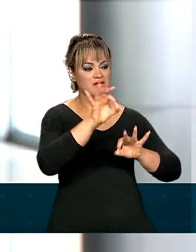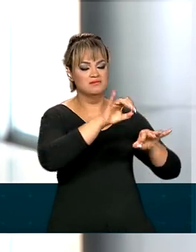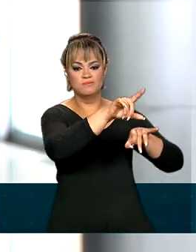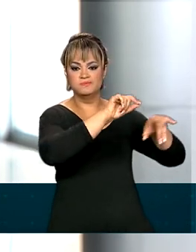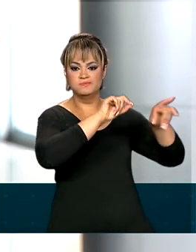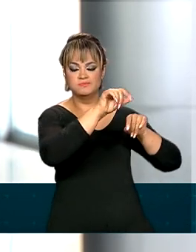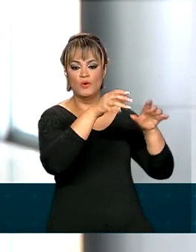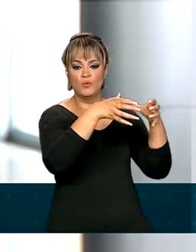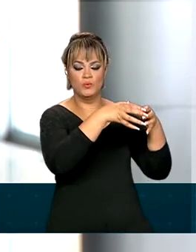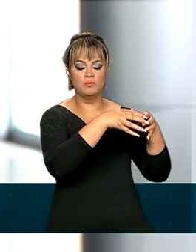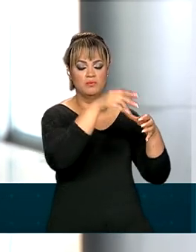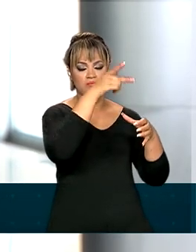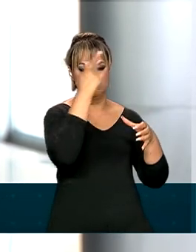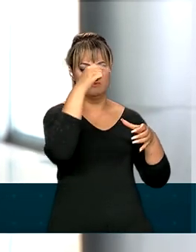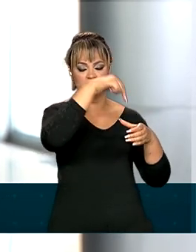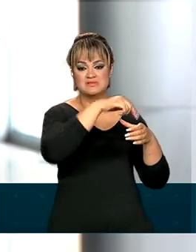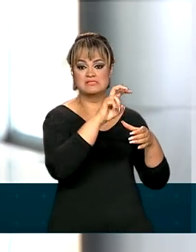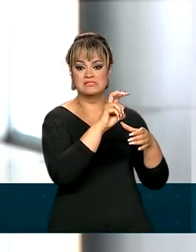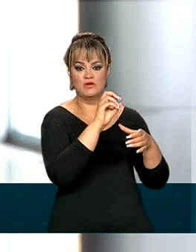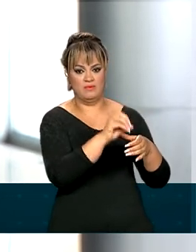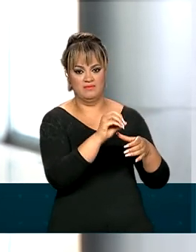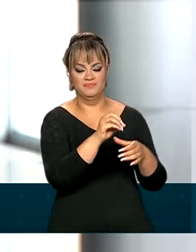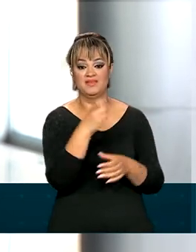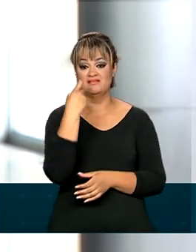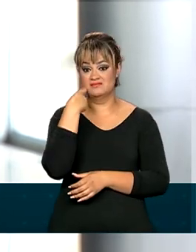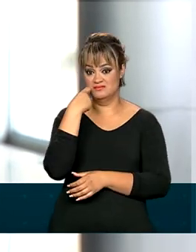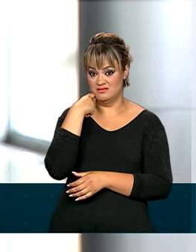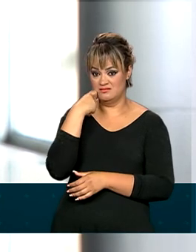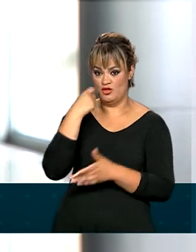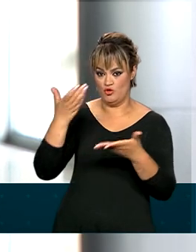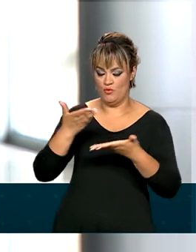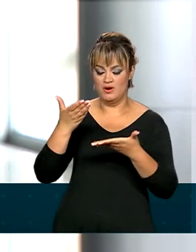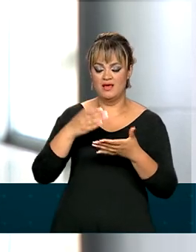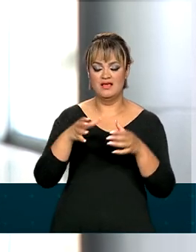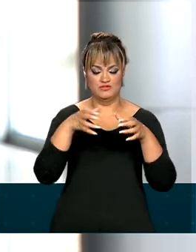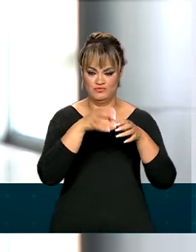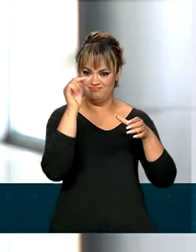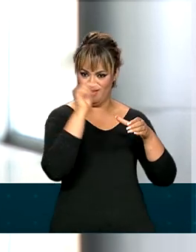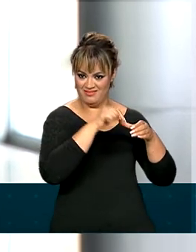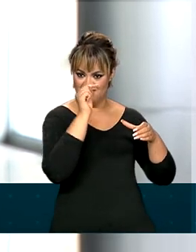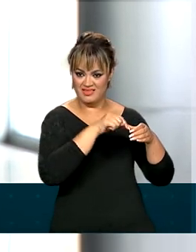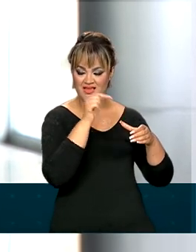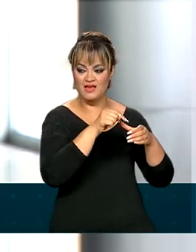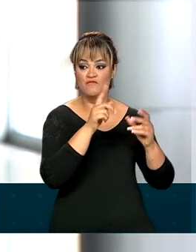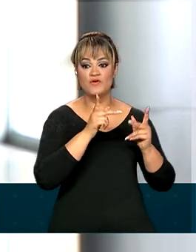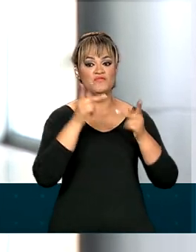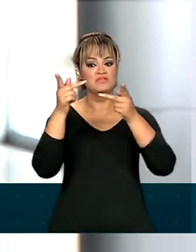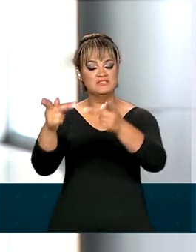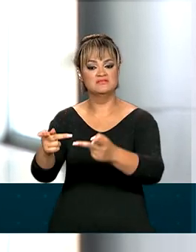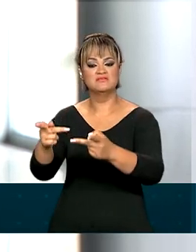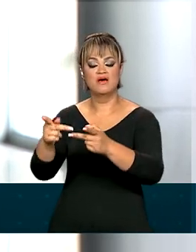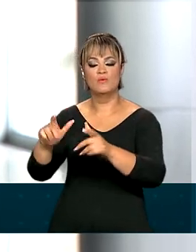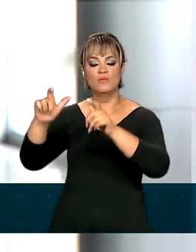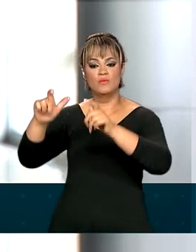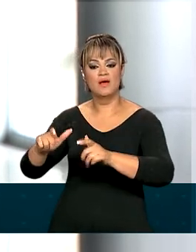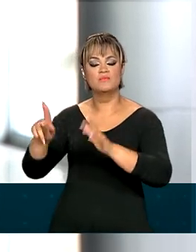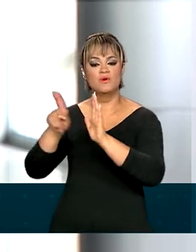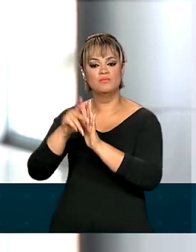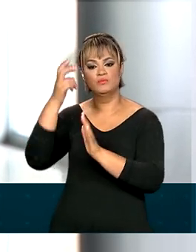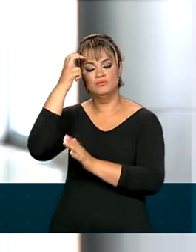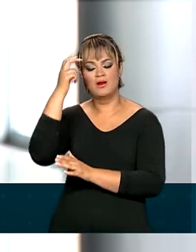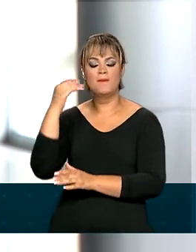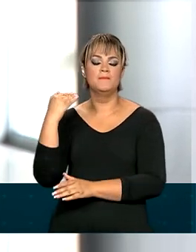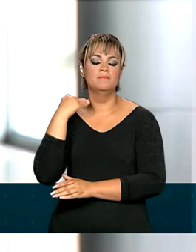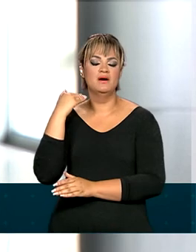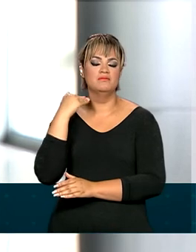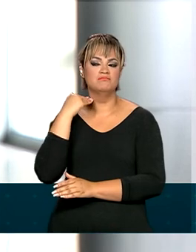transição com 50 cargos. Nesta sexta-feira, integrantes dessa equipe de transição vão visitar o Centro Cultural Banco